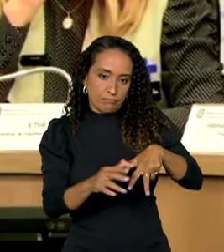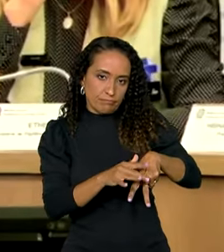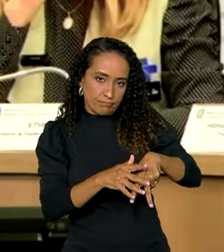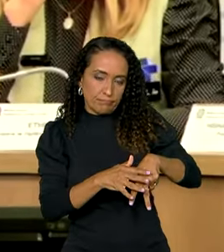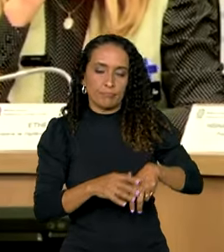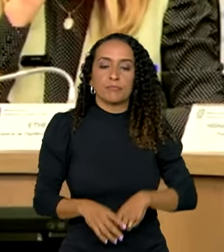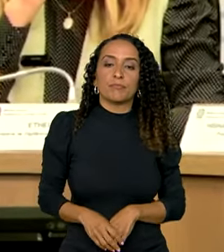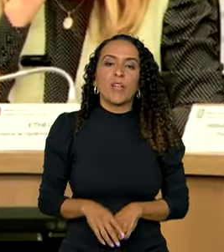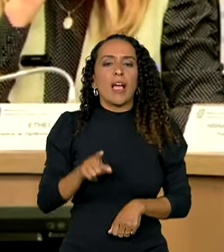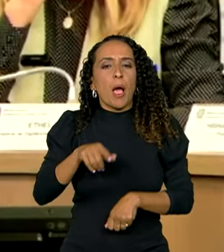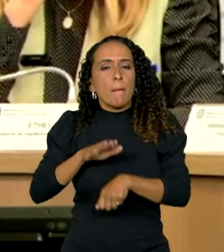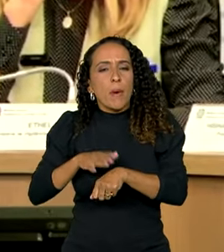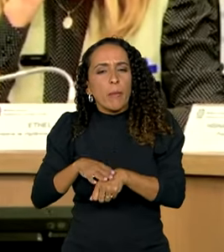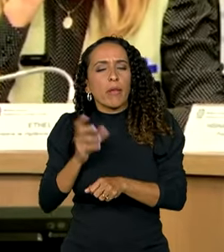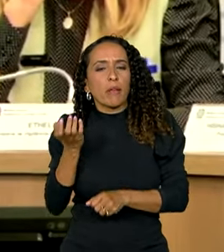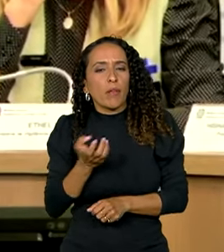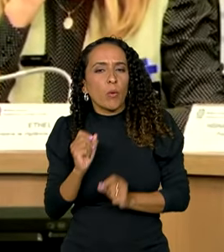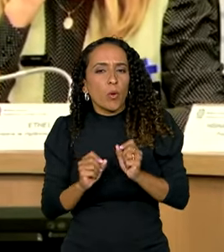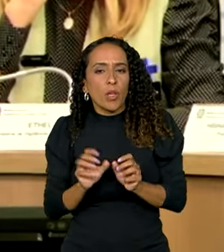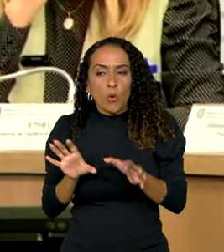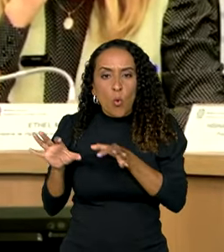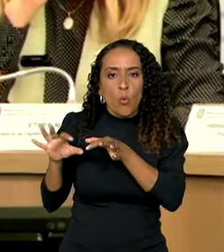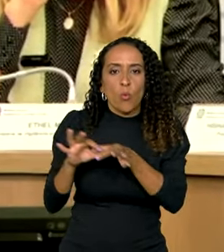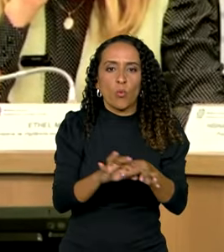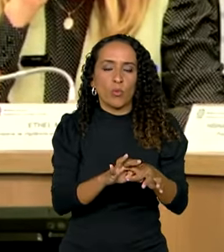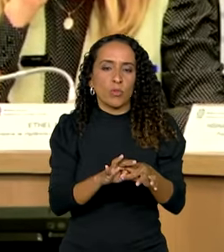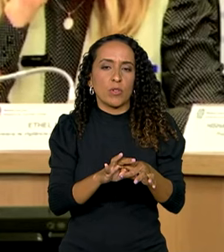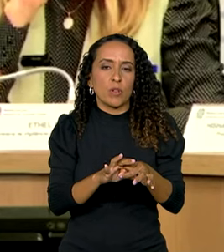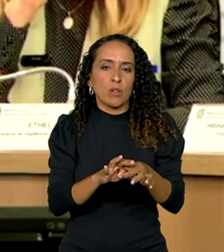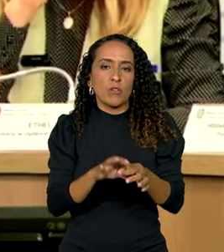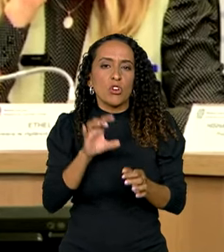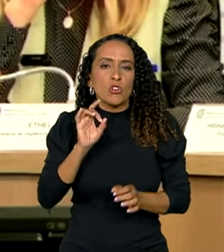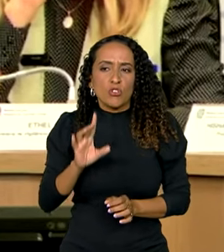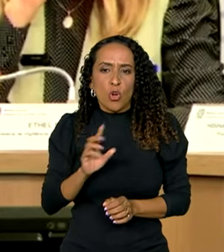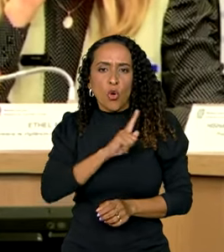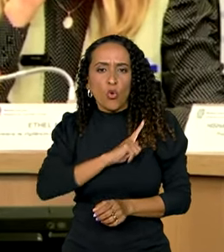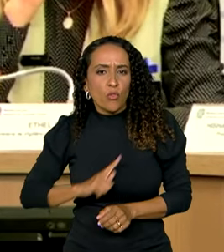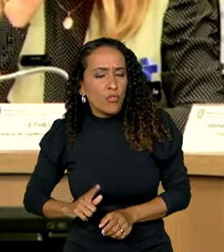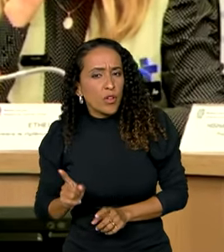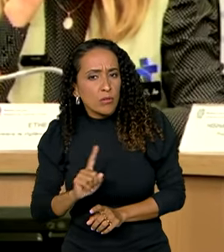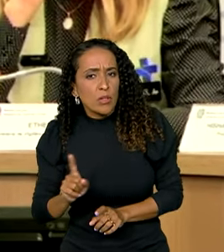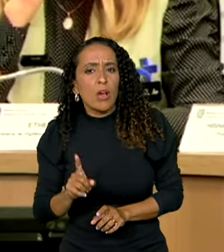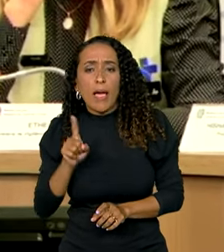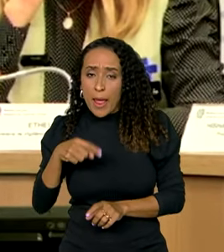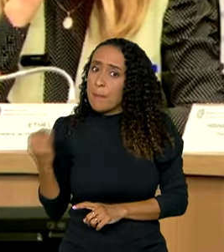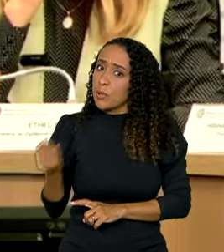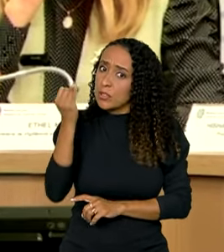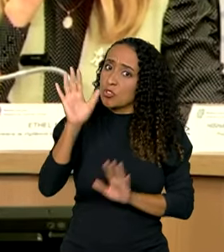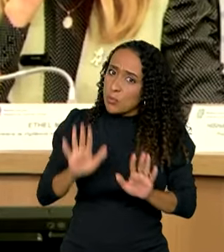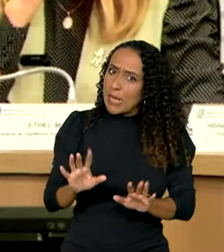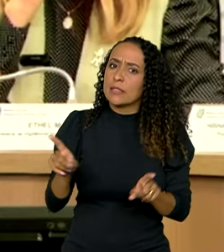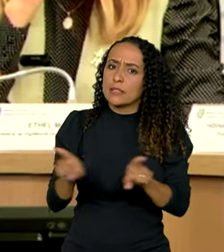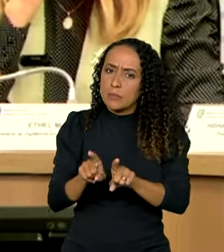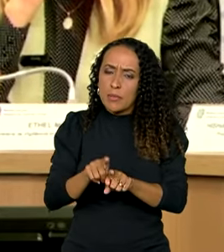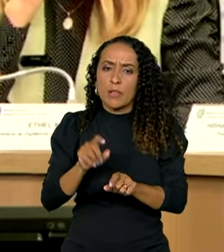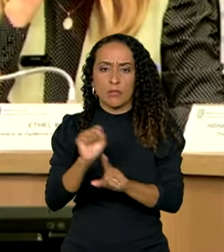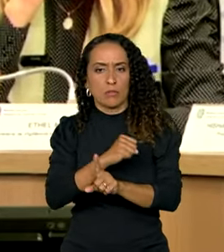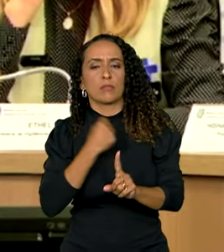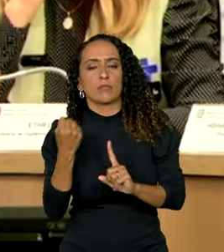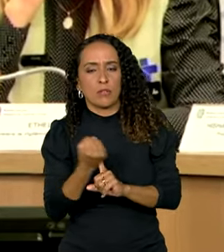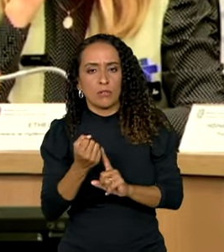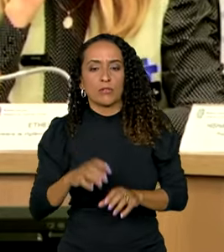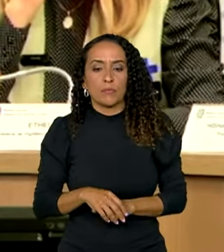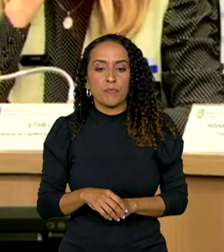momento de fato que requer uma união, não só de governos, que é muito importante, mas também da sociedade.